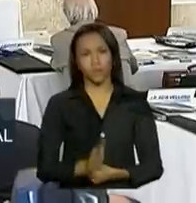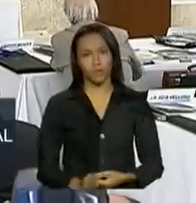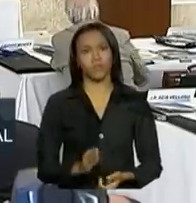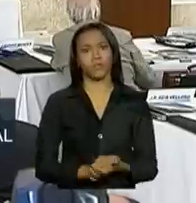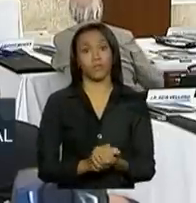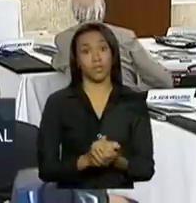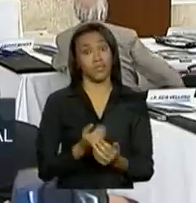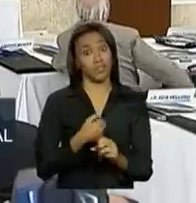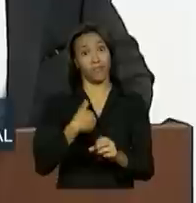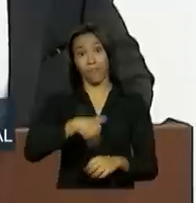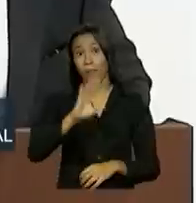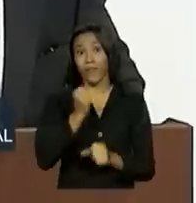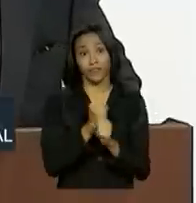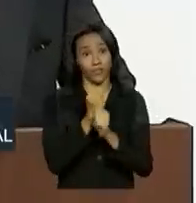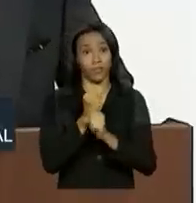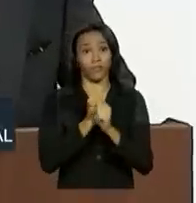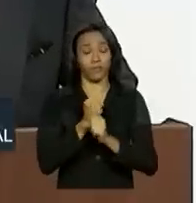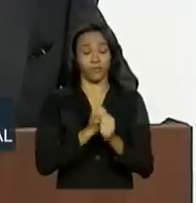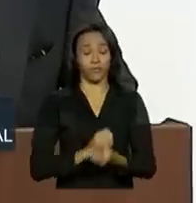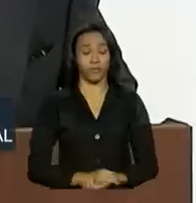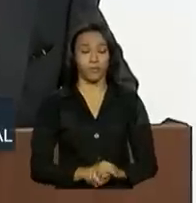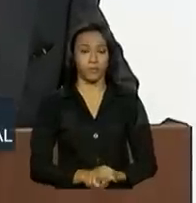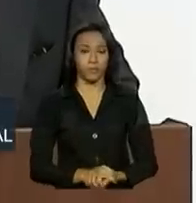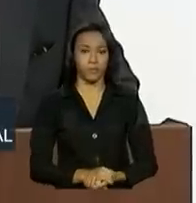longo de vários anos. Passa adiante.